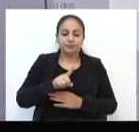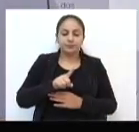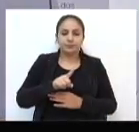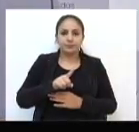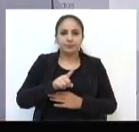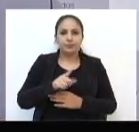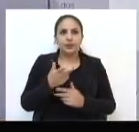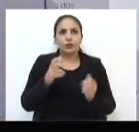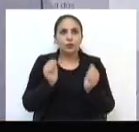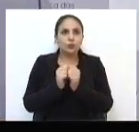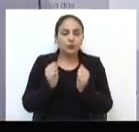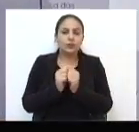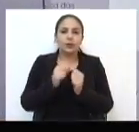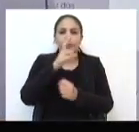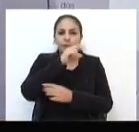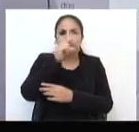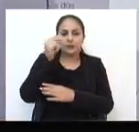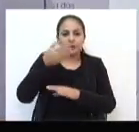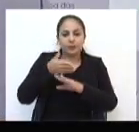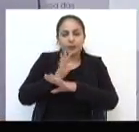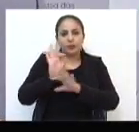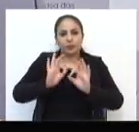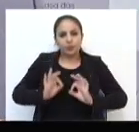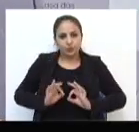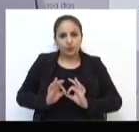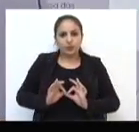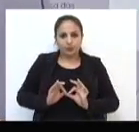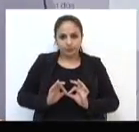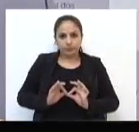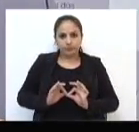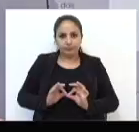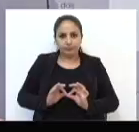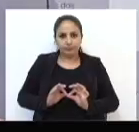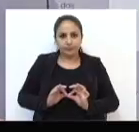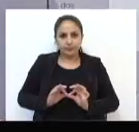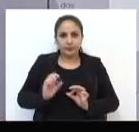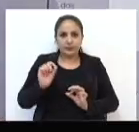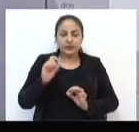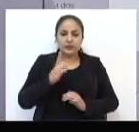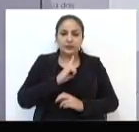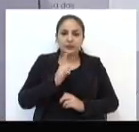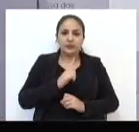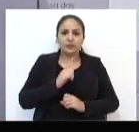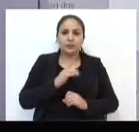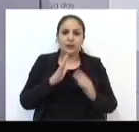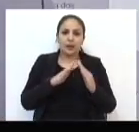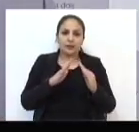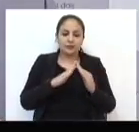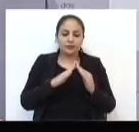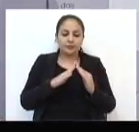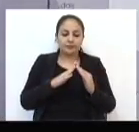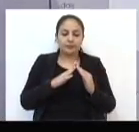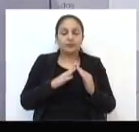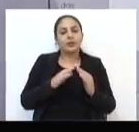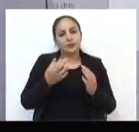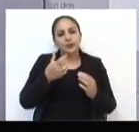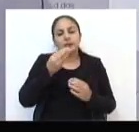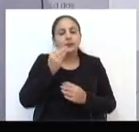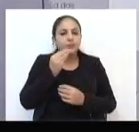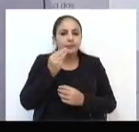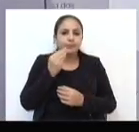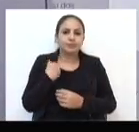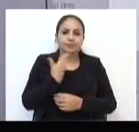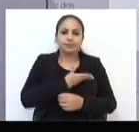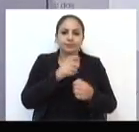paralelo ao prefeito municipal, aprovar aqueles projetos que vieram para casa e que, com